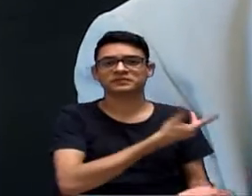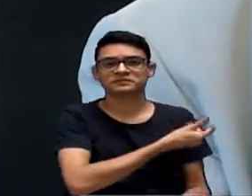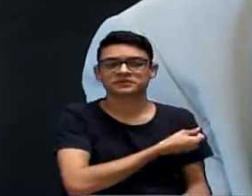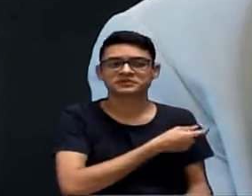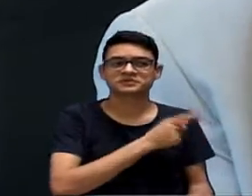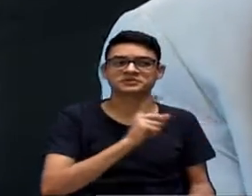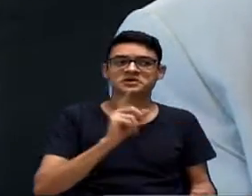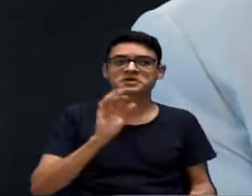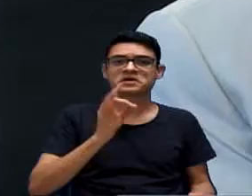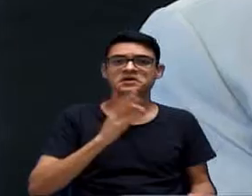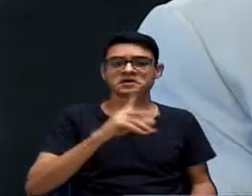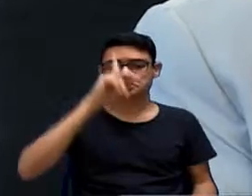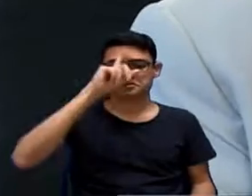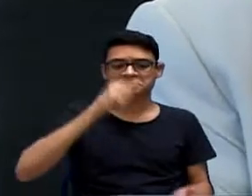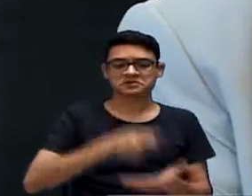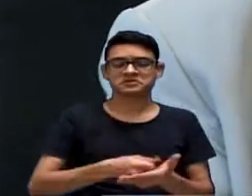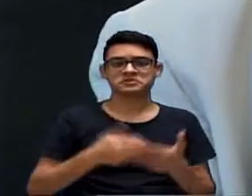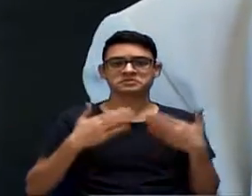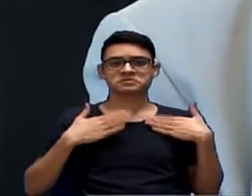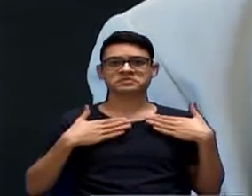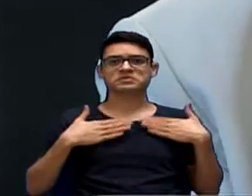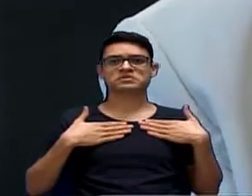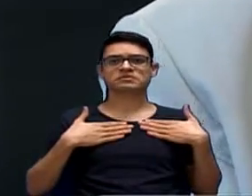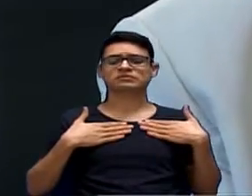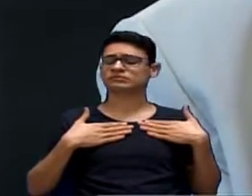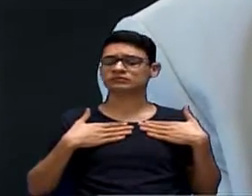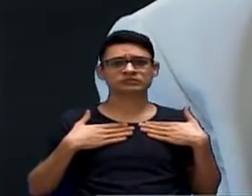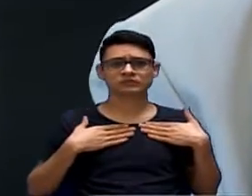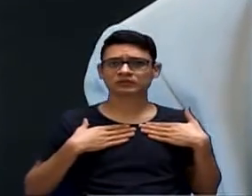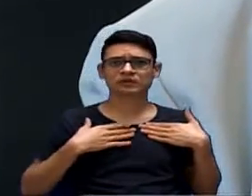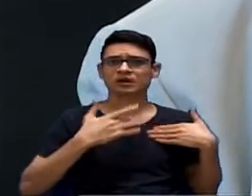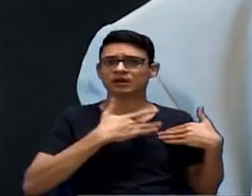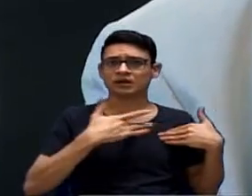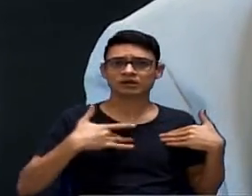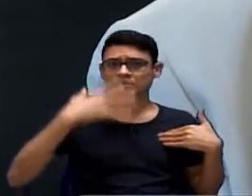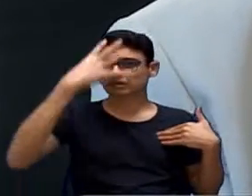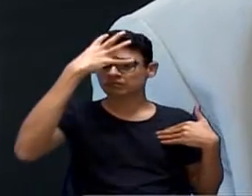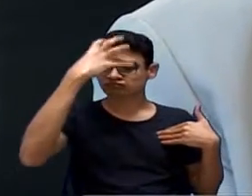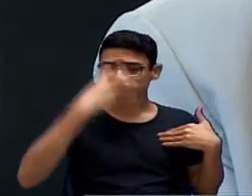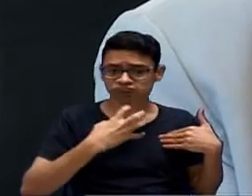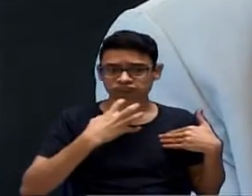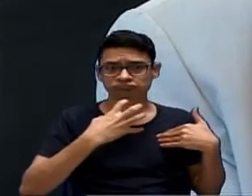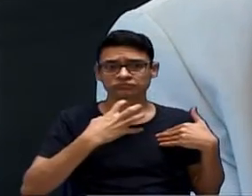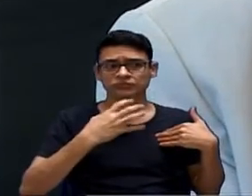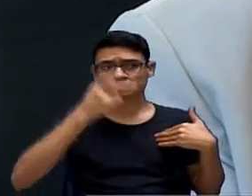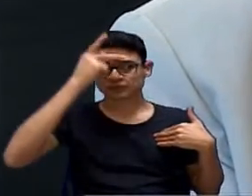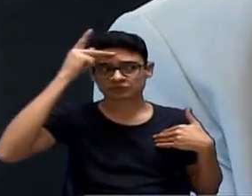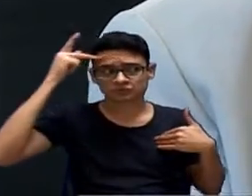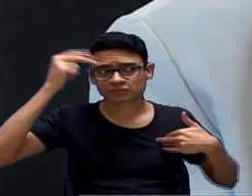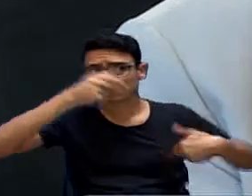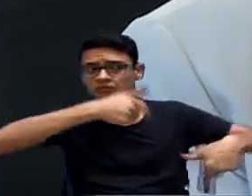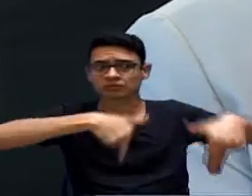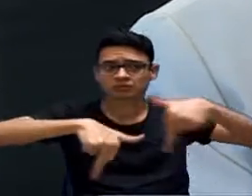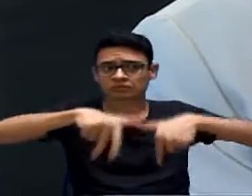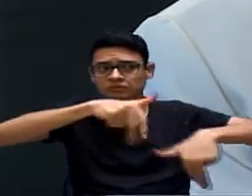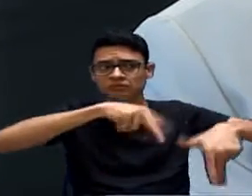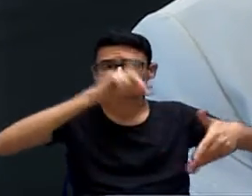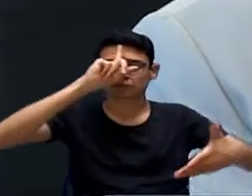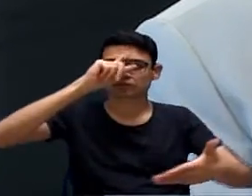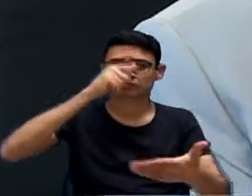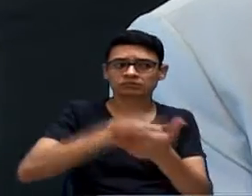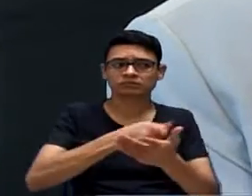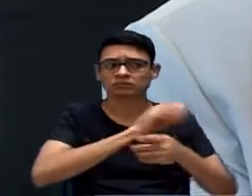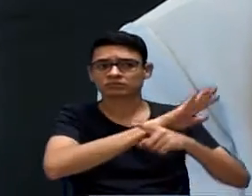decisão minha. Não, não é. É uma questão seríssima de saúde coletiva. É uma decisão de